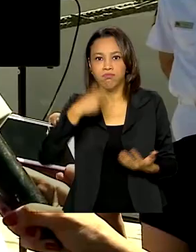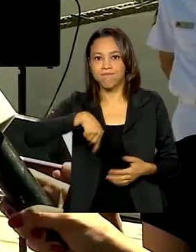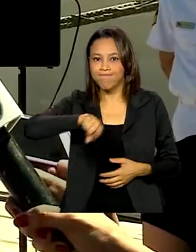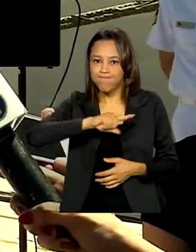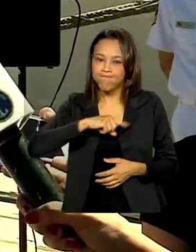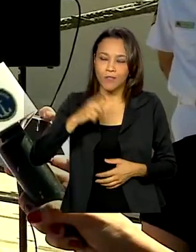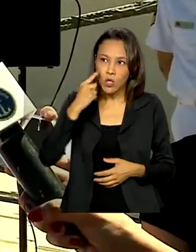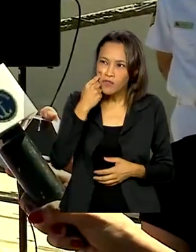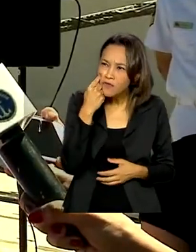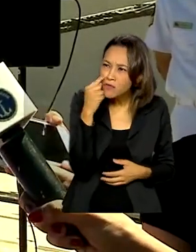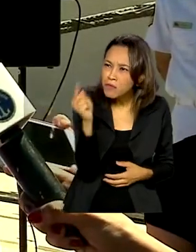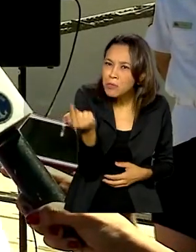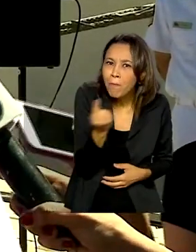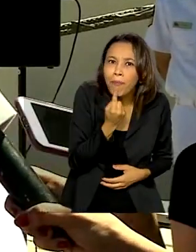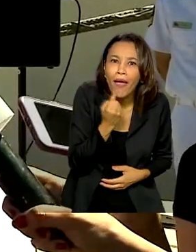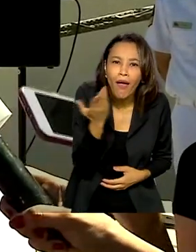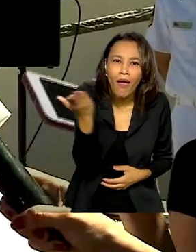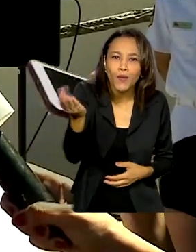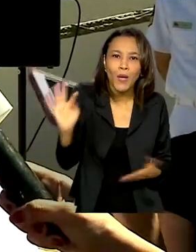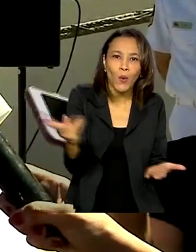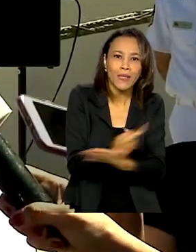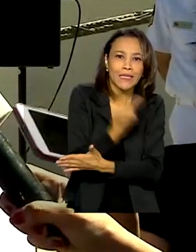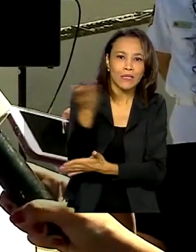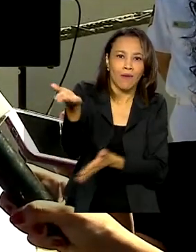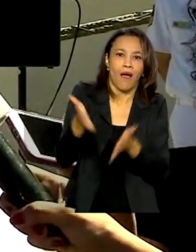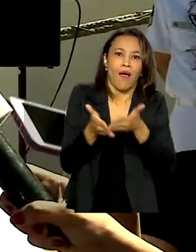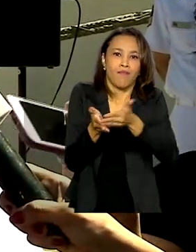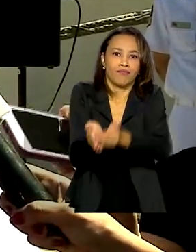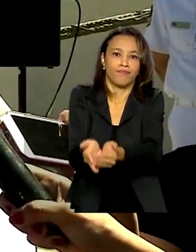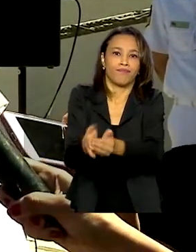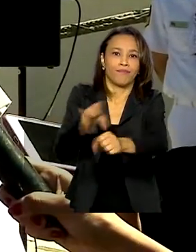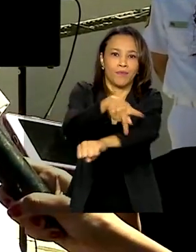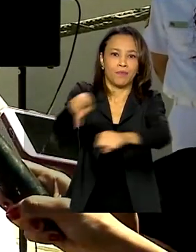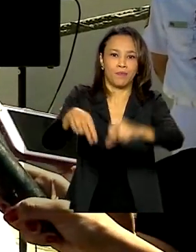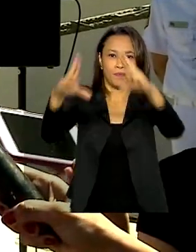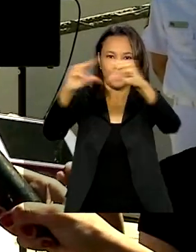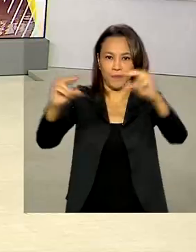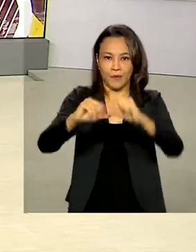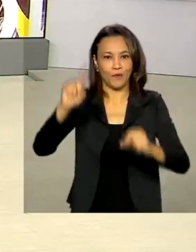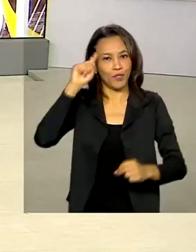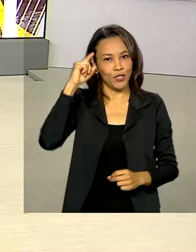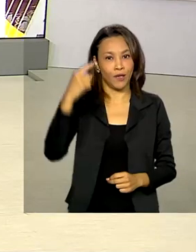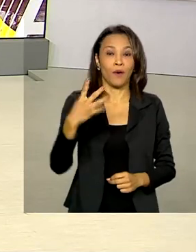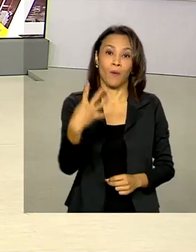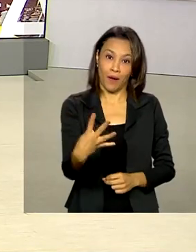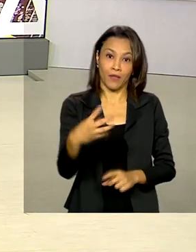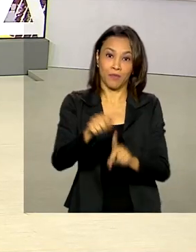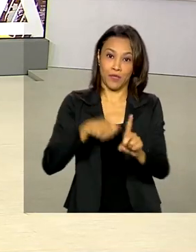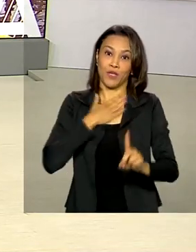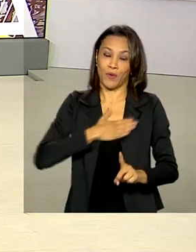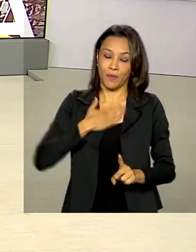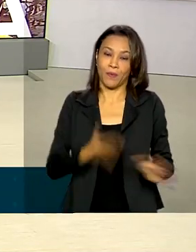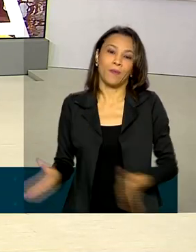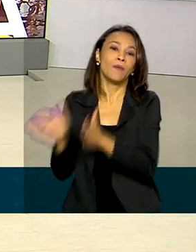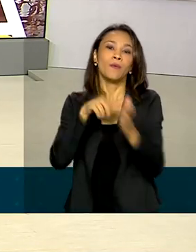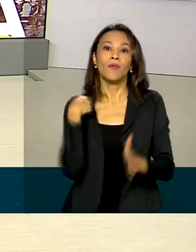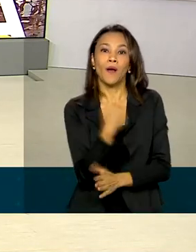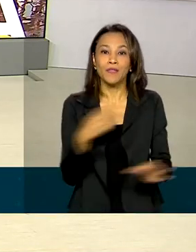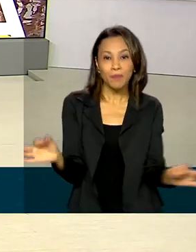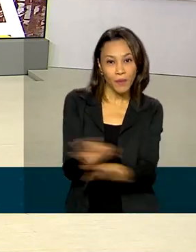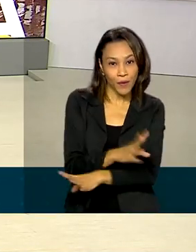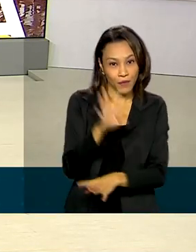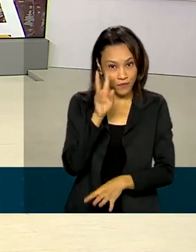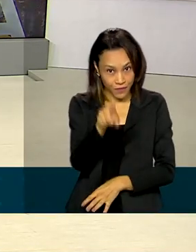acompanhamos de perto o que aconteceu ali no porto de Beirute, naquela data de 4 de agosto. O Brasil em Dia fica por aqui.